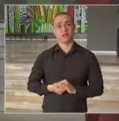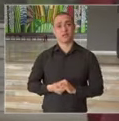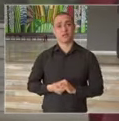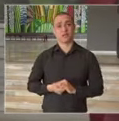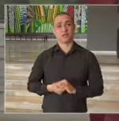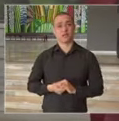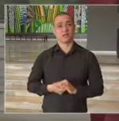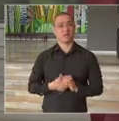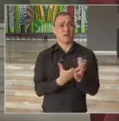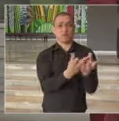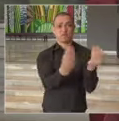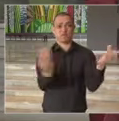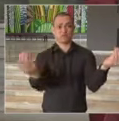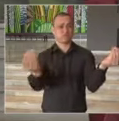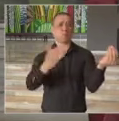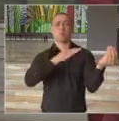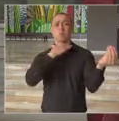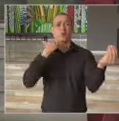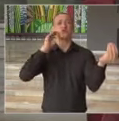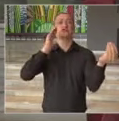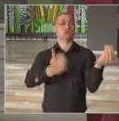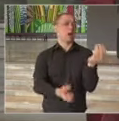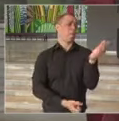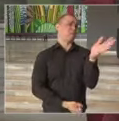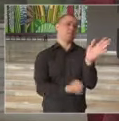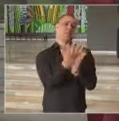Milhares que já perderam suas vidas.